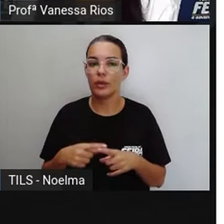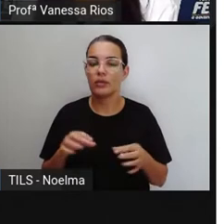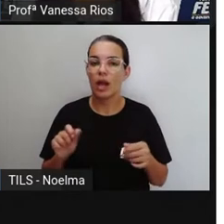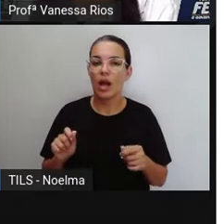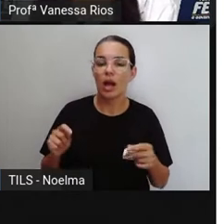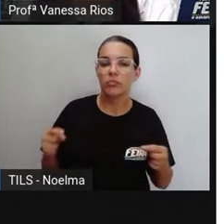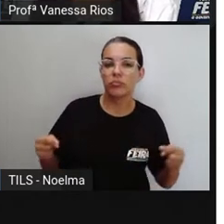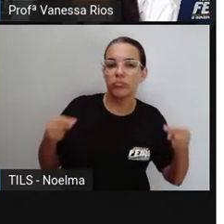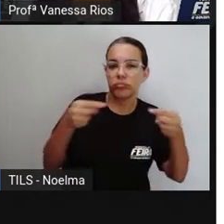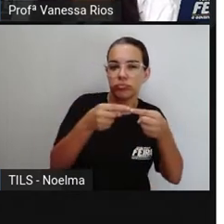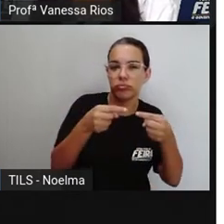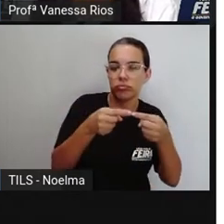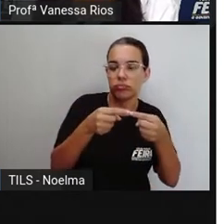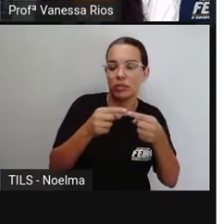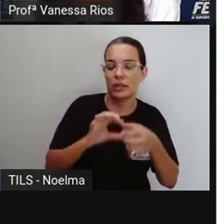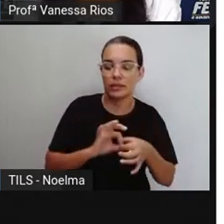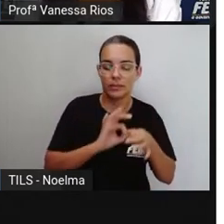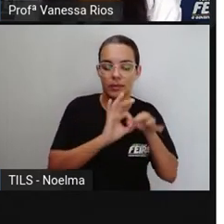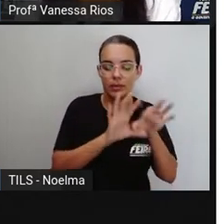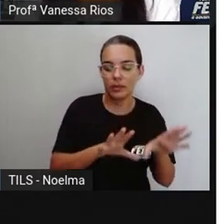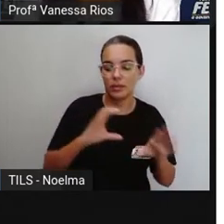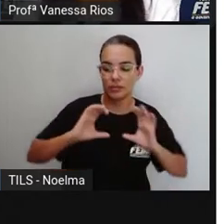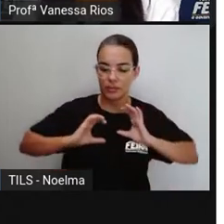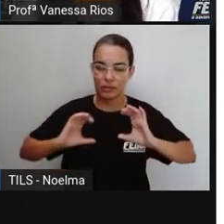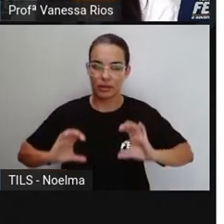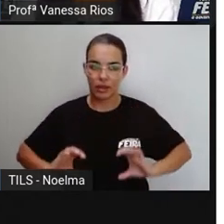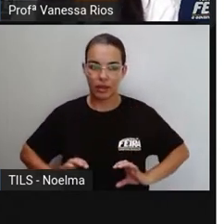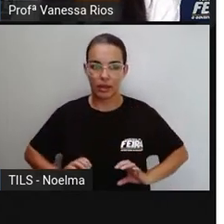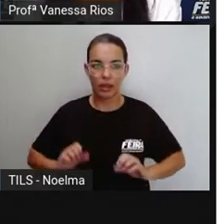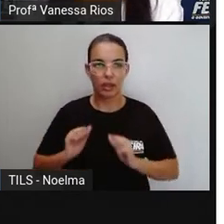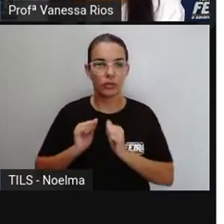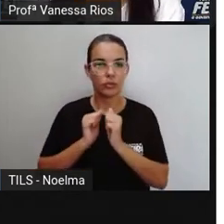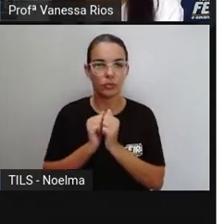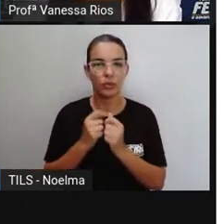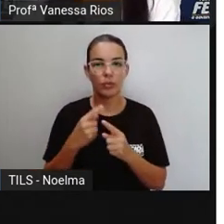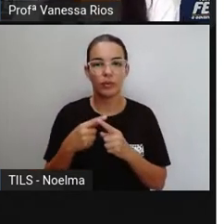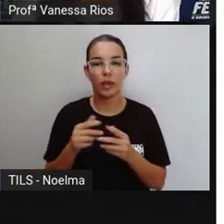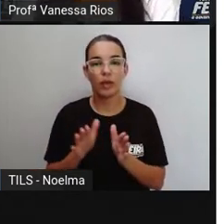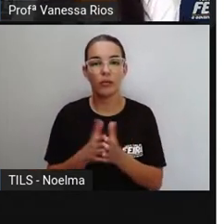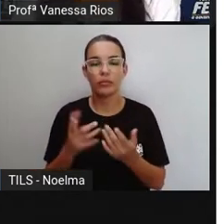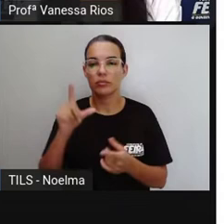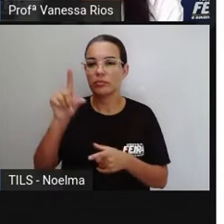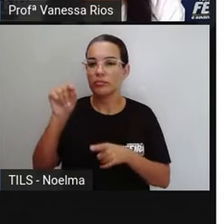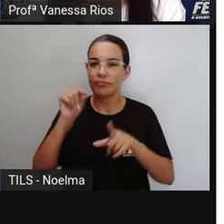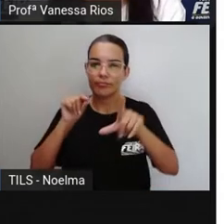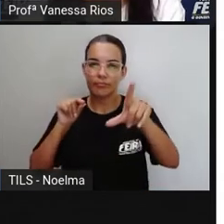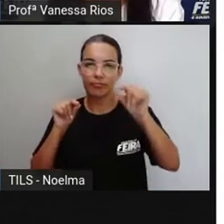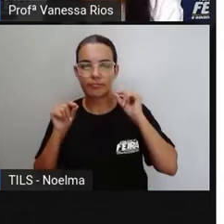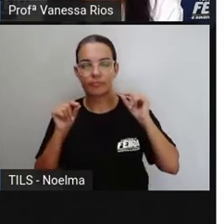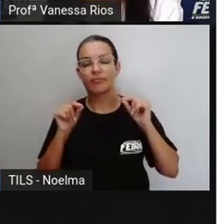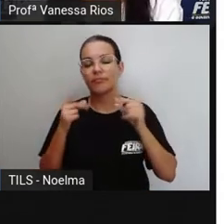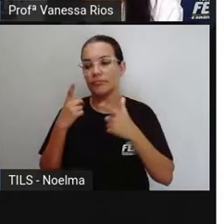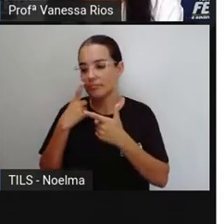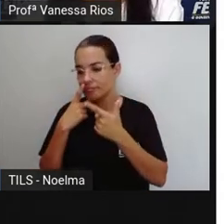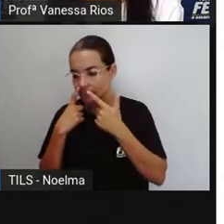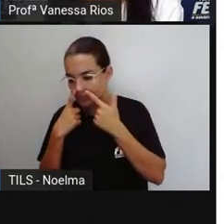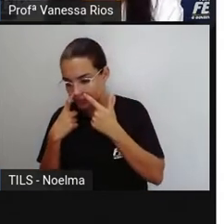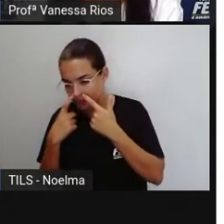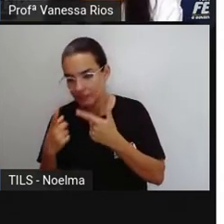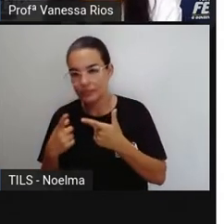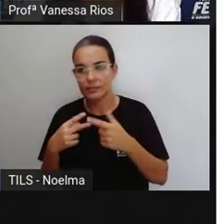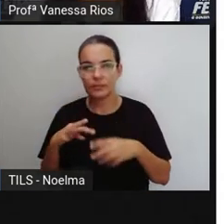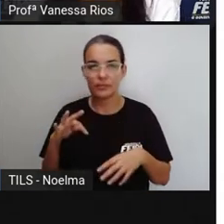com a palavra democracia, porque quando a gente escolhe, quando a gente observa aí as nossas